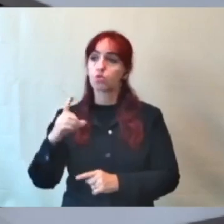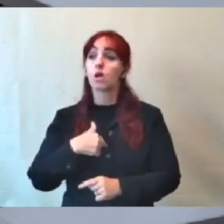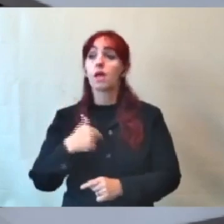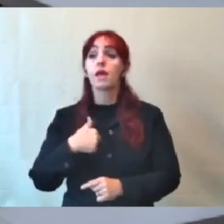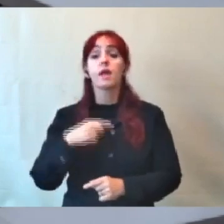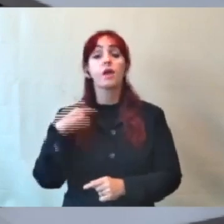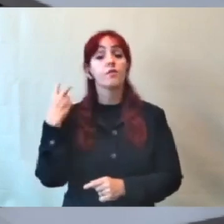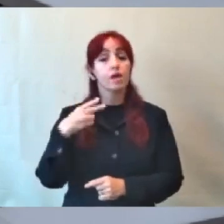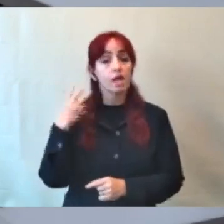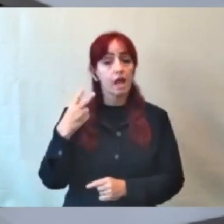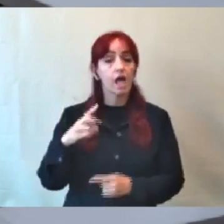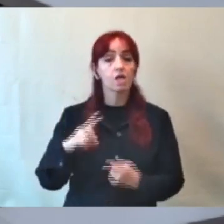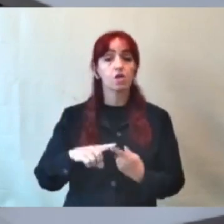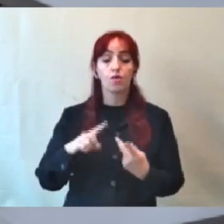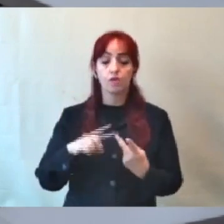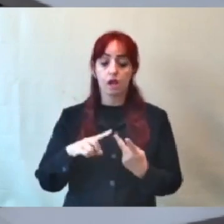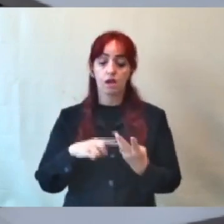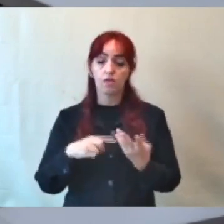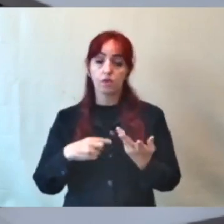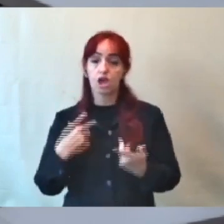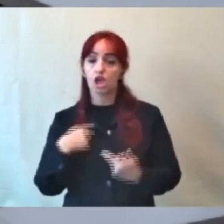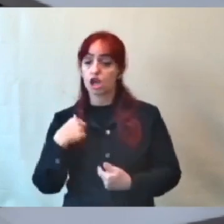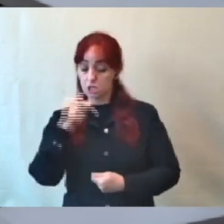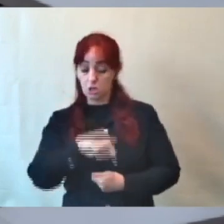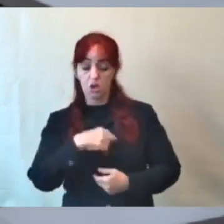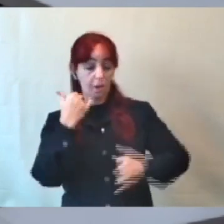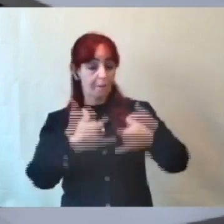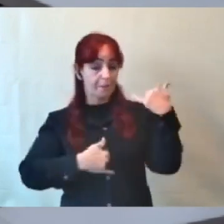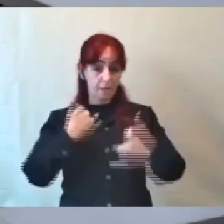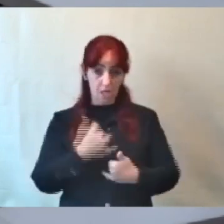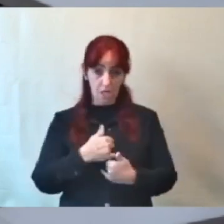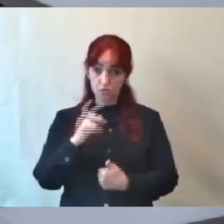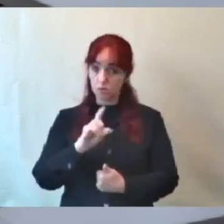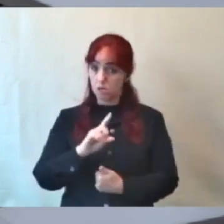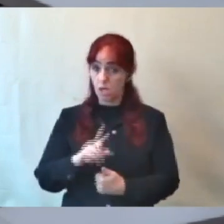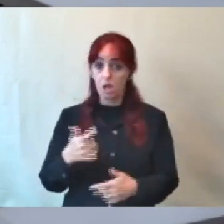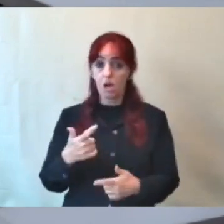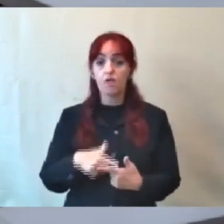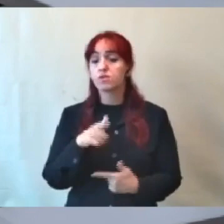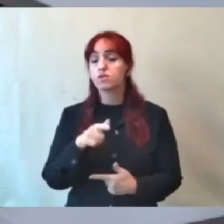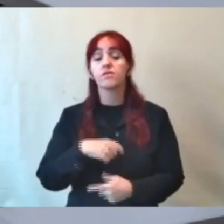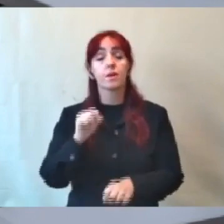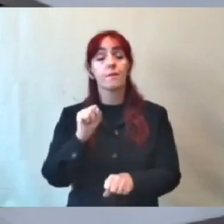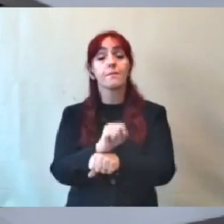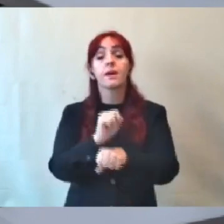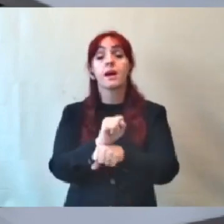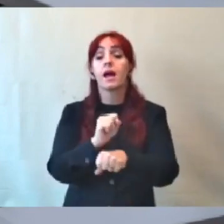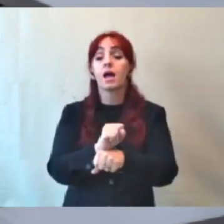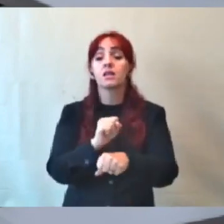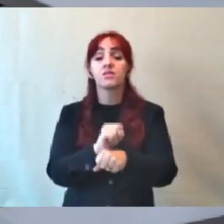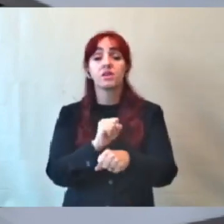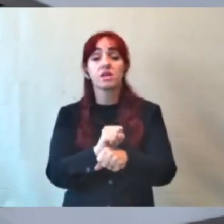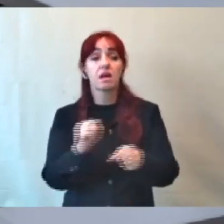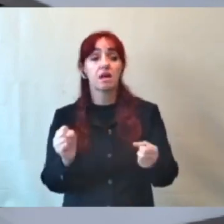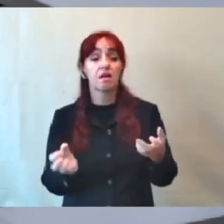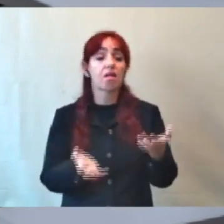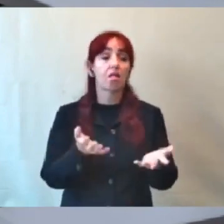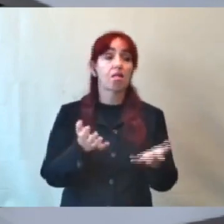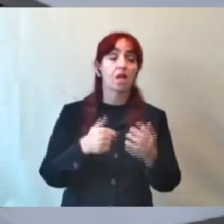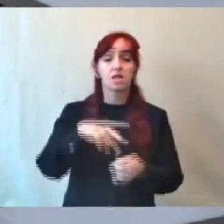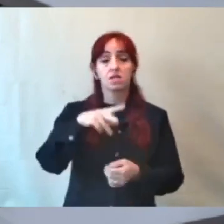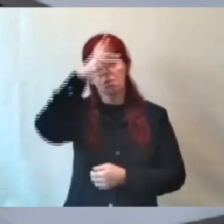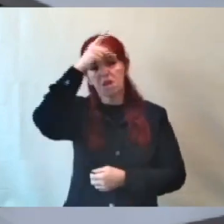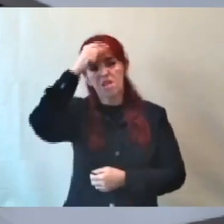Guimarães, nós não estamos aqui brincando e o senhor tem que parar de ficar manipulando esta prefeitura